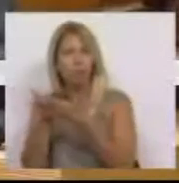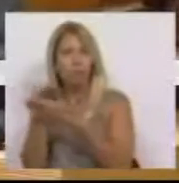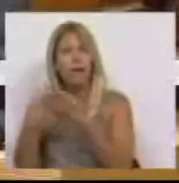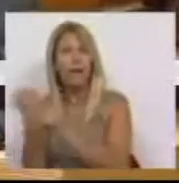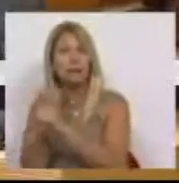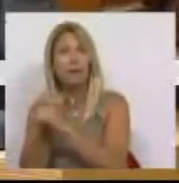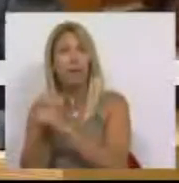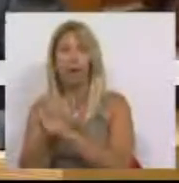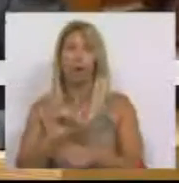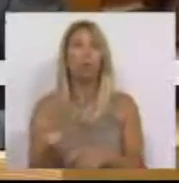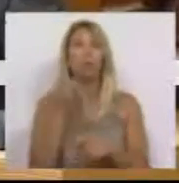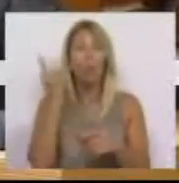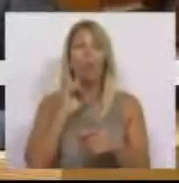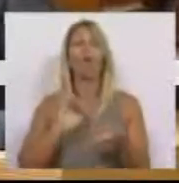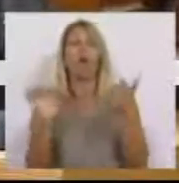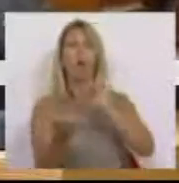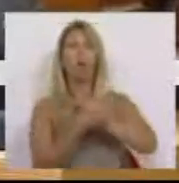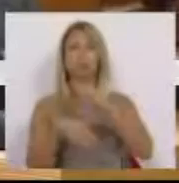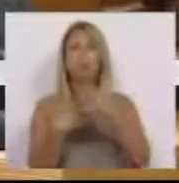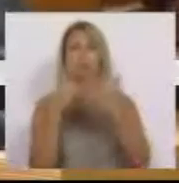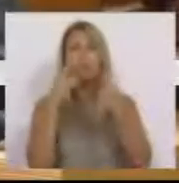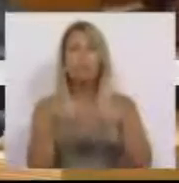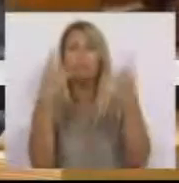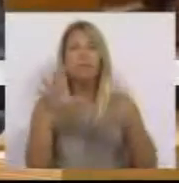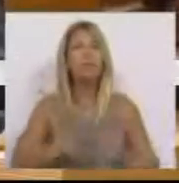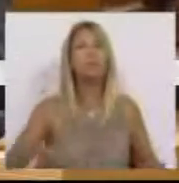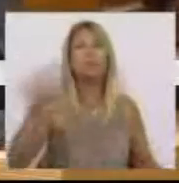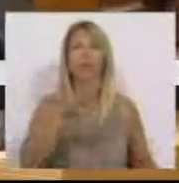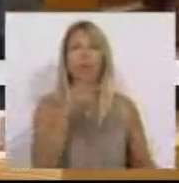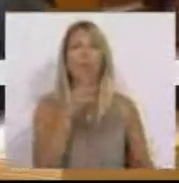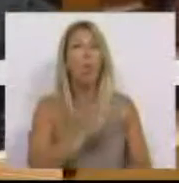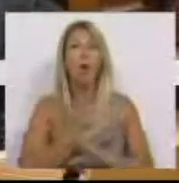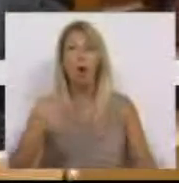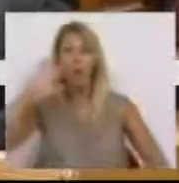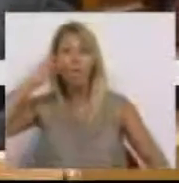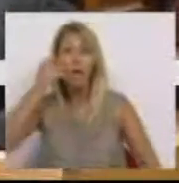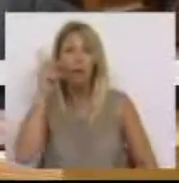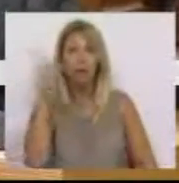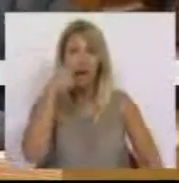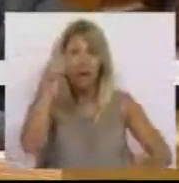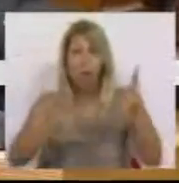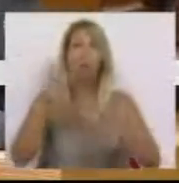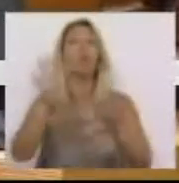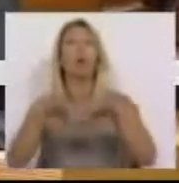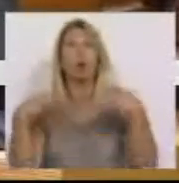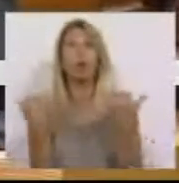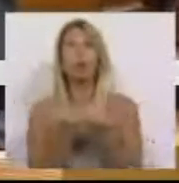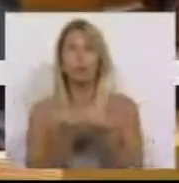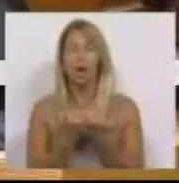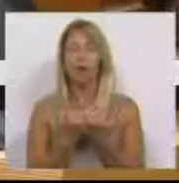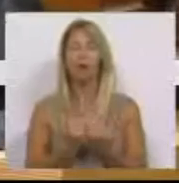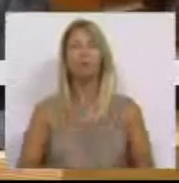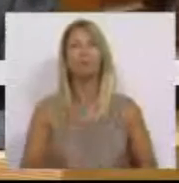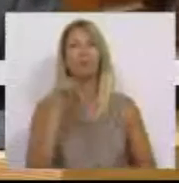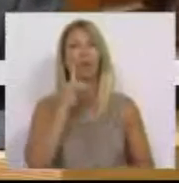uma situação dramática, com incalculáveis custos pessoais e sociais. Sra. Presidente, Srs.